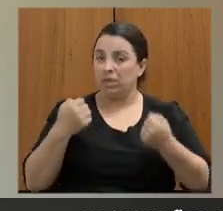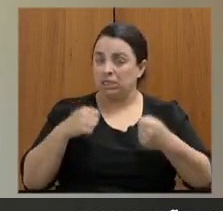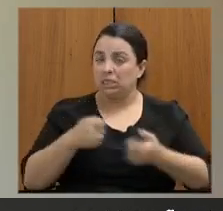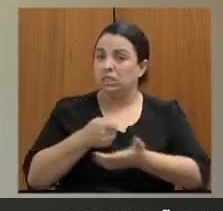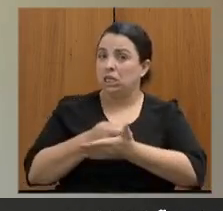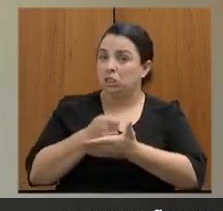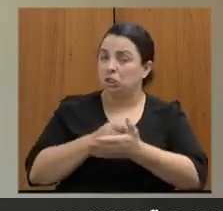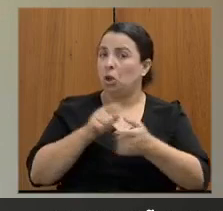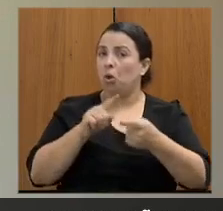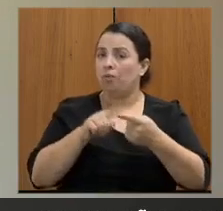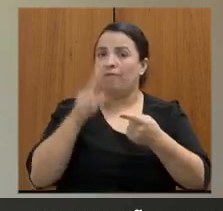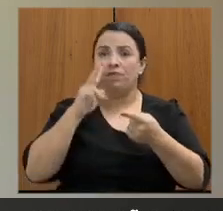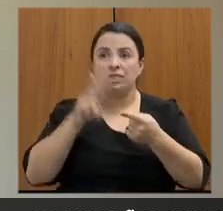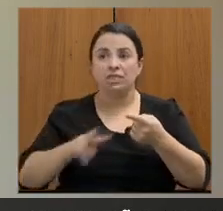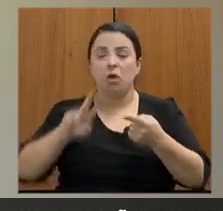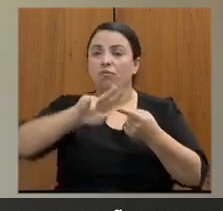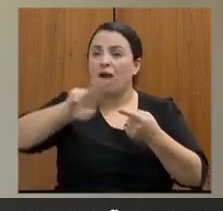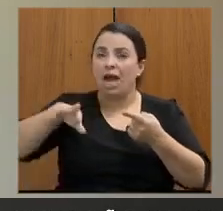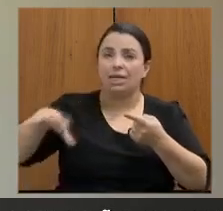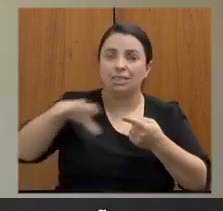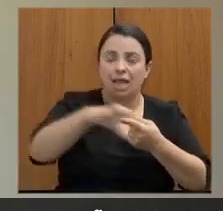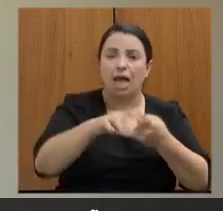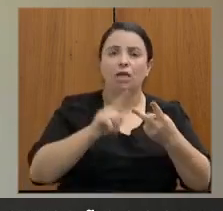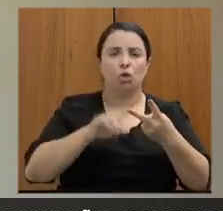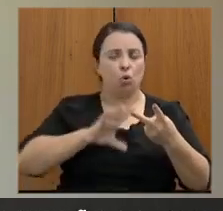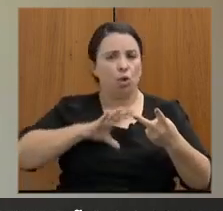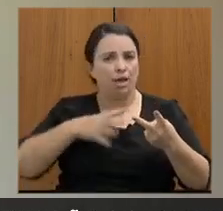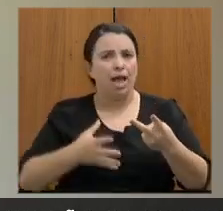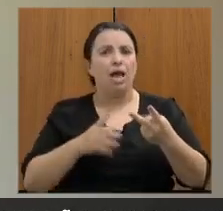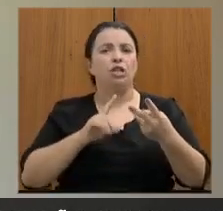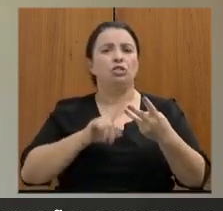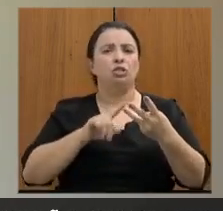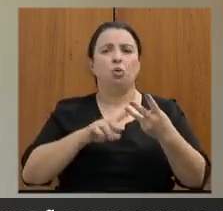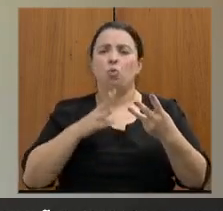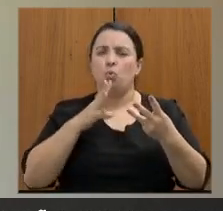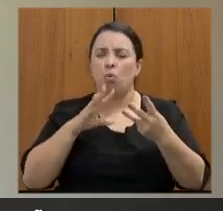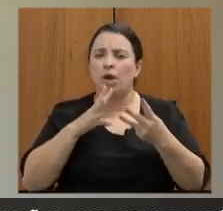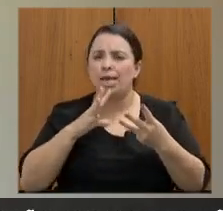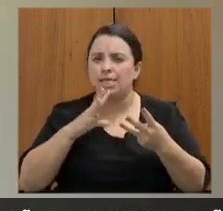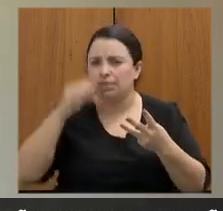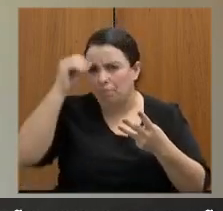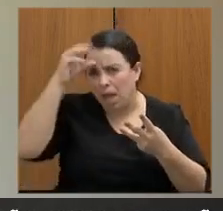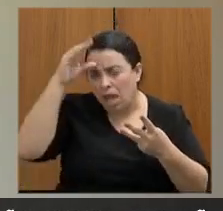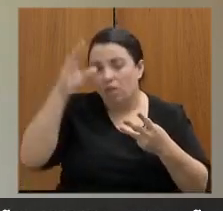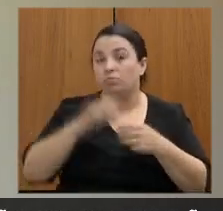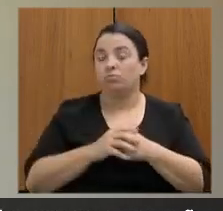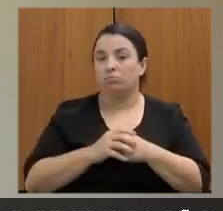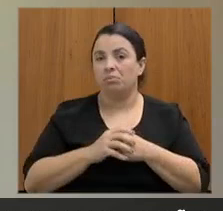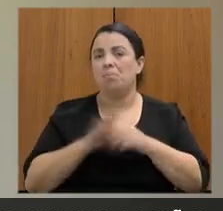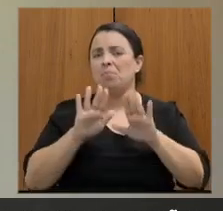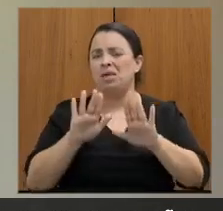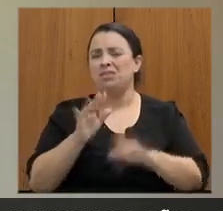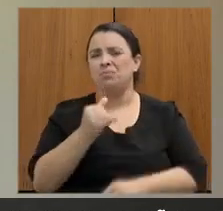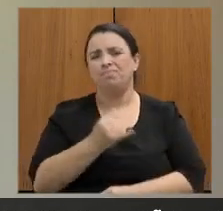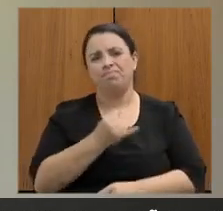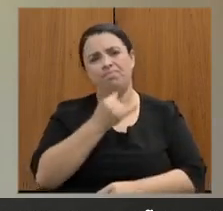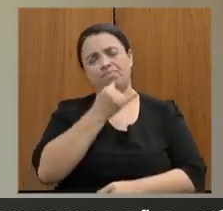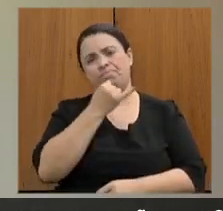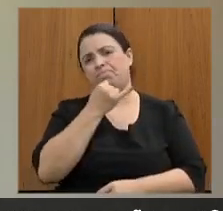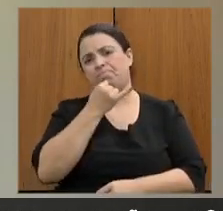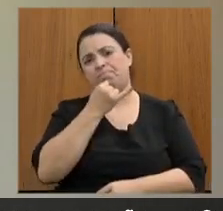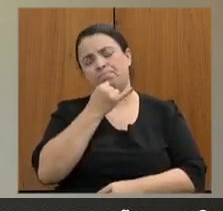coragem e disposição para trabalhar lamentavelmente o que eu percebo e eu acompanhei